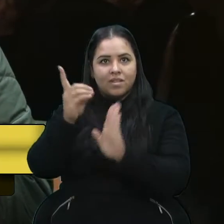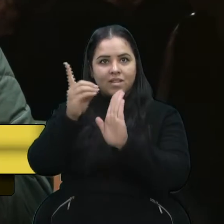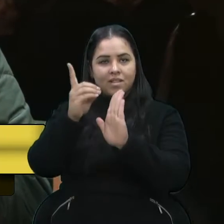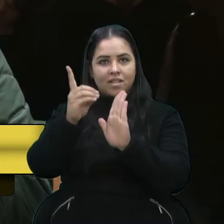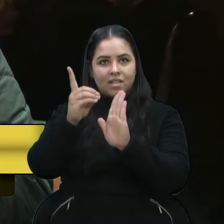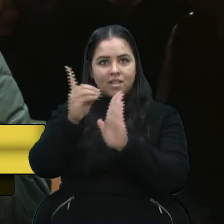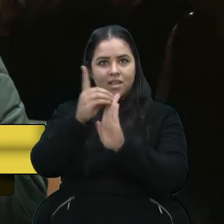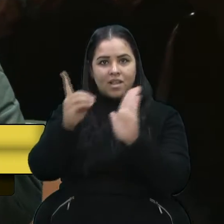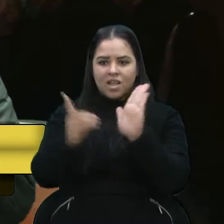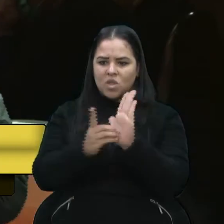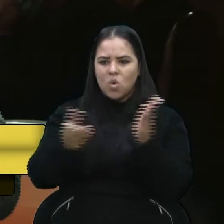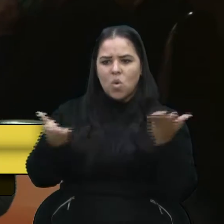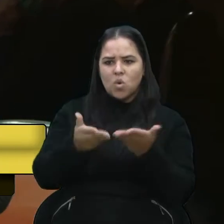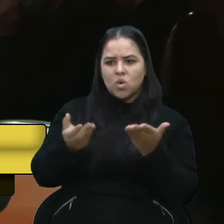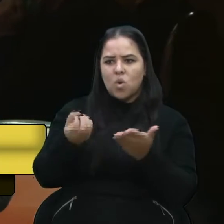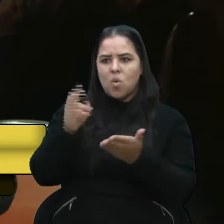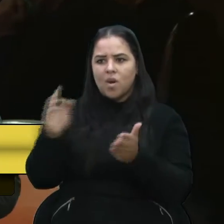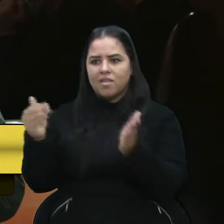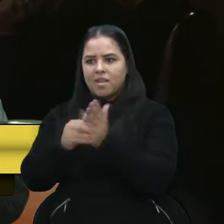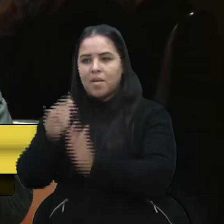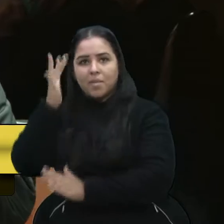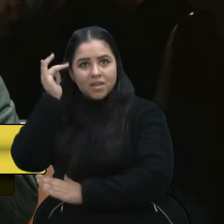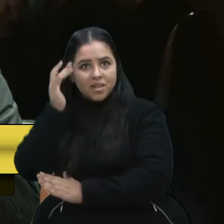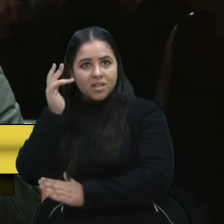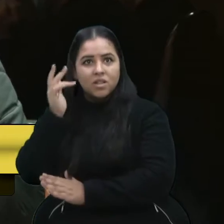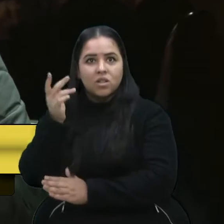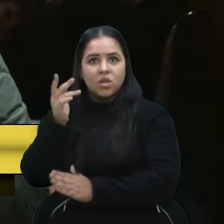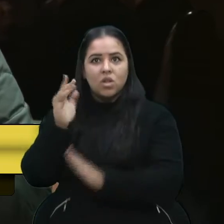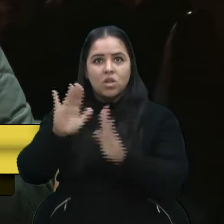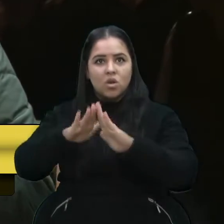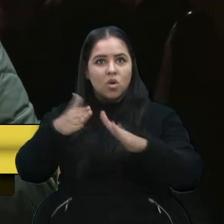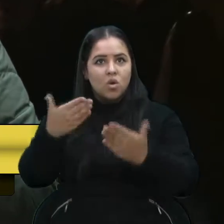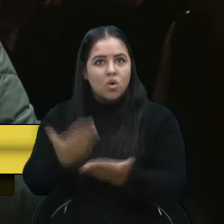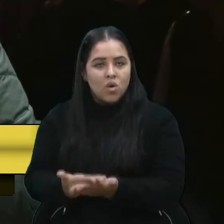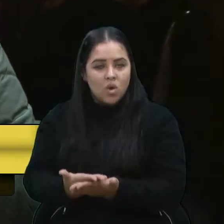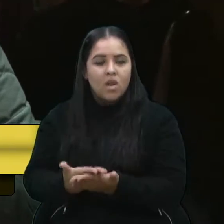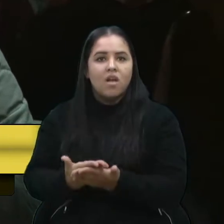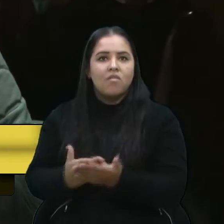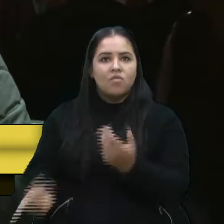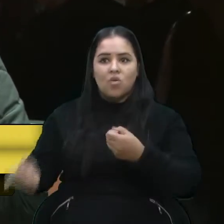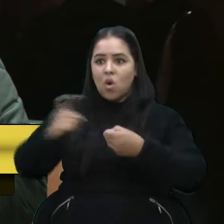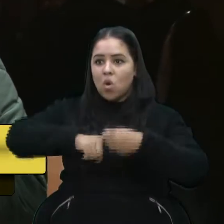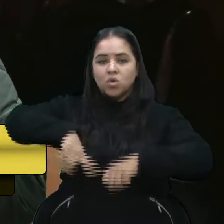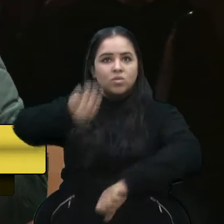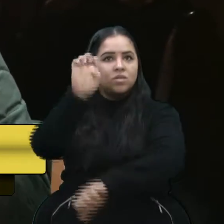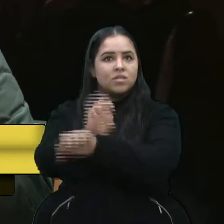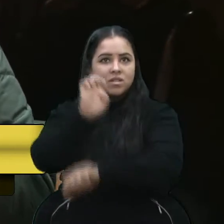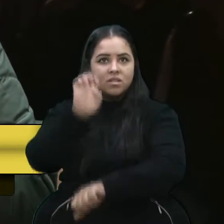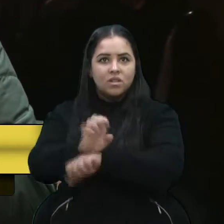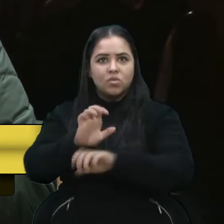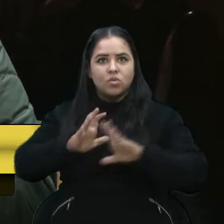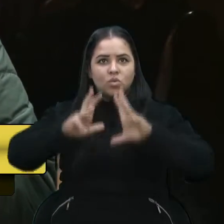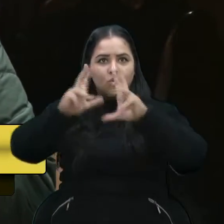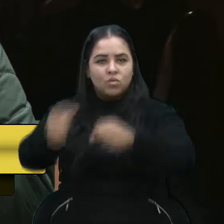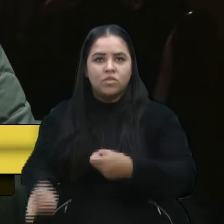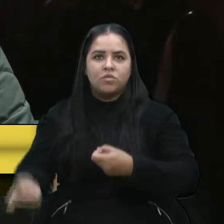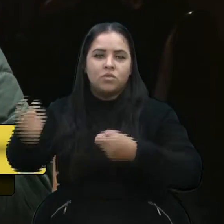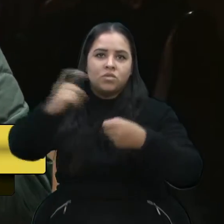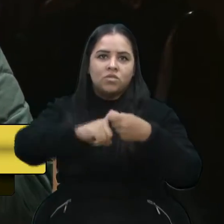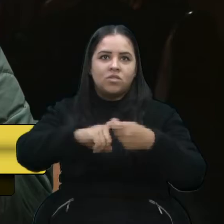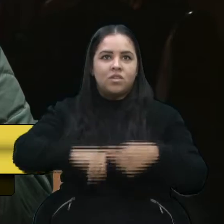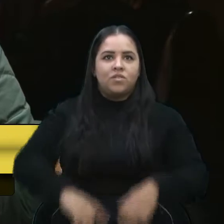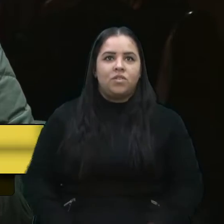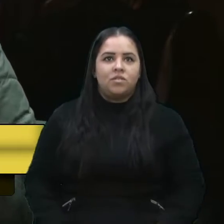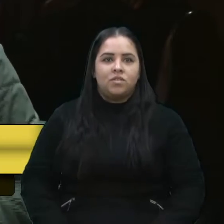provavelmente hoje ou até amanhã, que as escolas voltem a funcionar. Que a cidade toda, o Estado, ande cada vez mais. Mas as